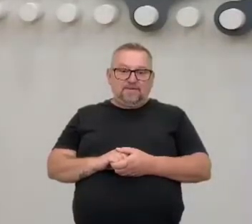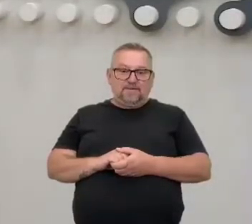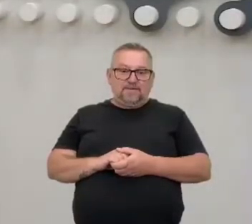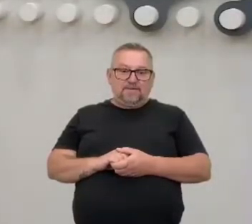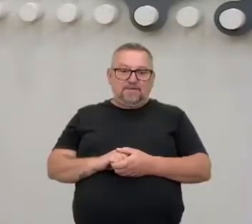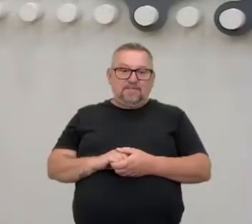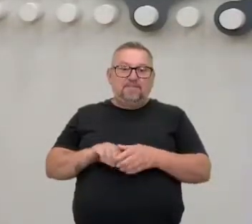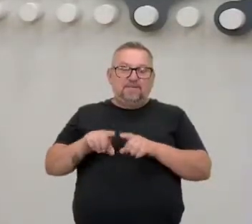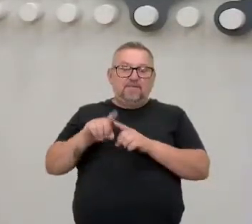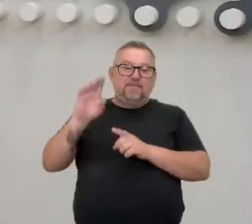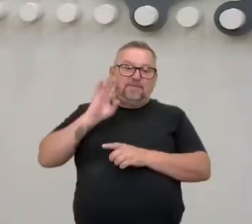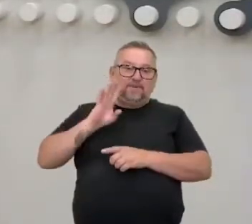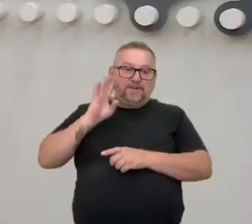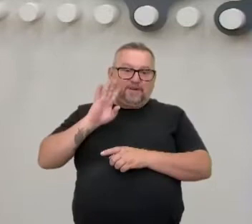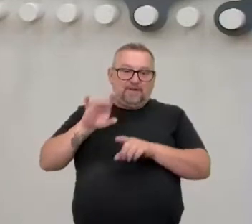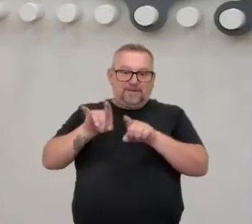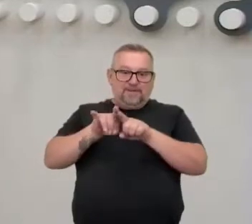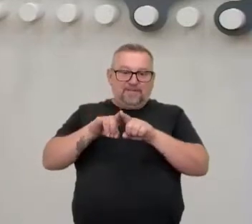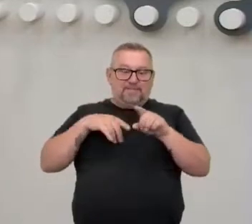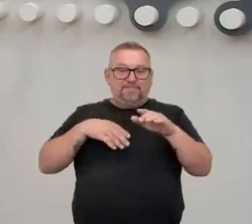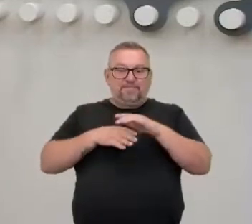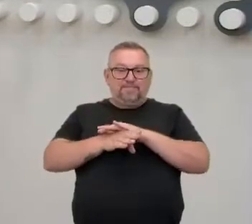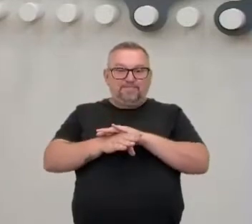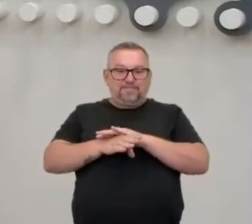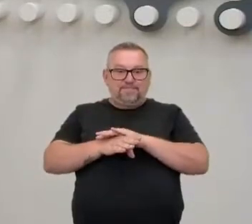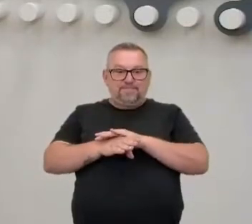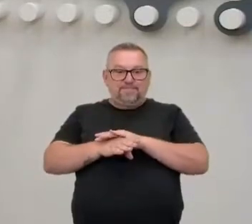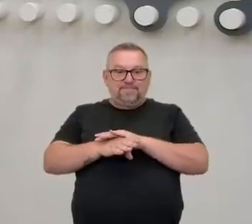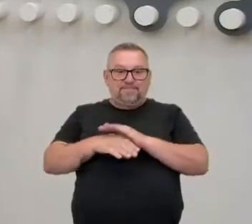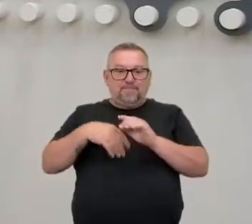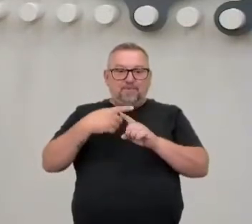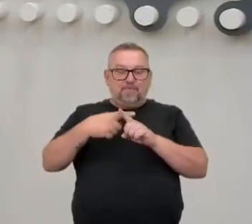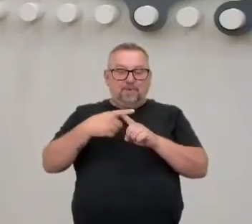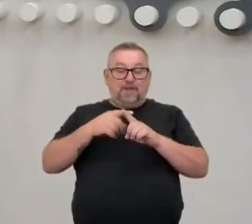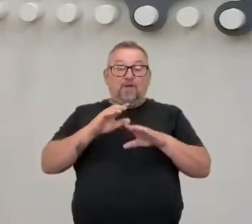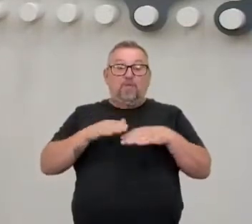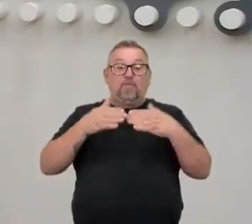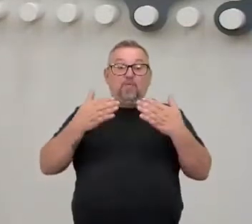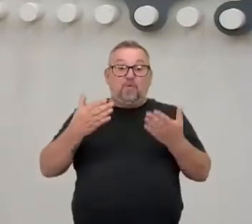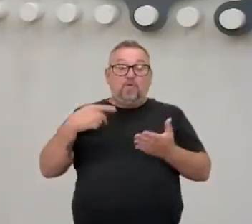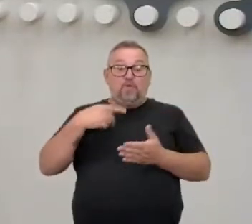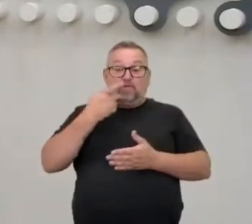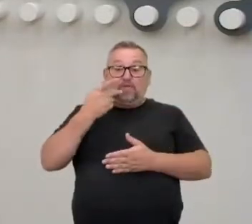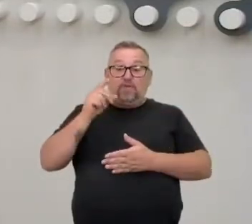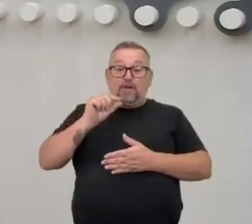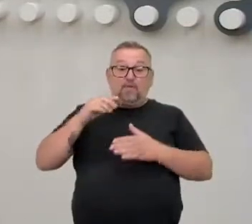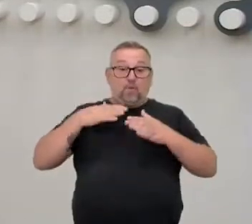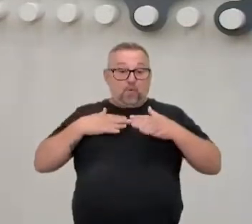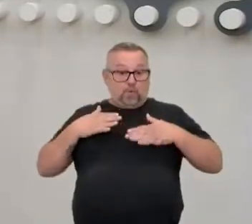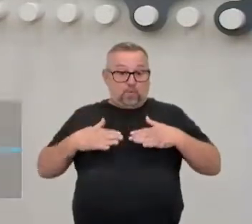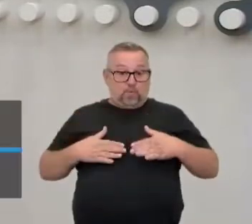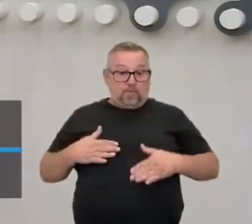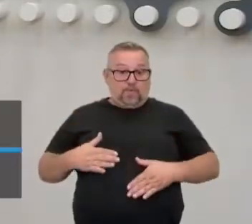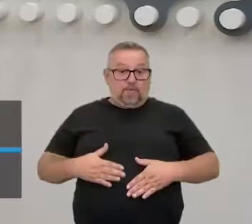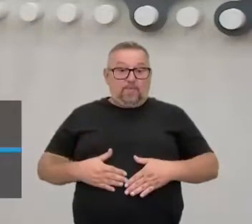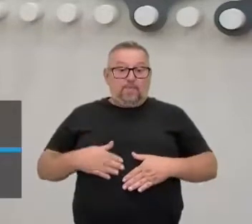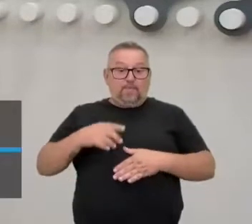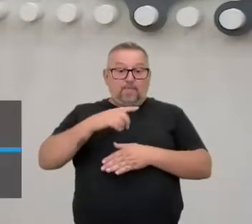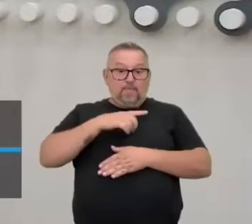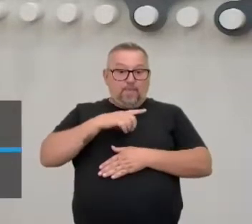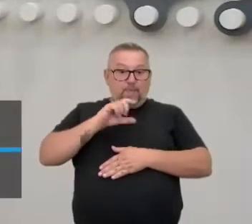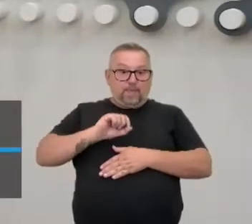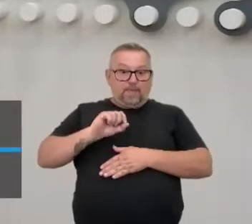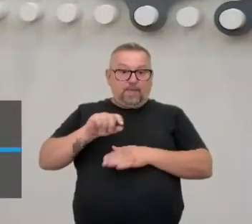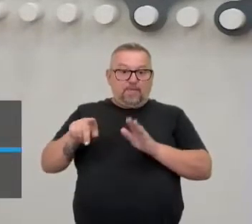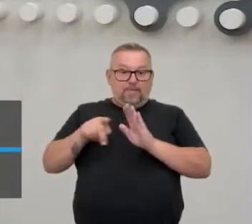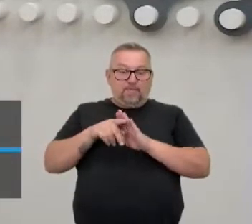E a bacana, né? Olha, eu já me entrometendo. E a bacana, porque quando a gente fala no corpo humano, a gente tem uma